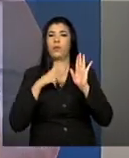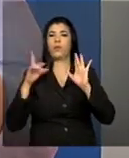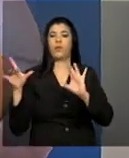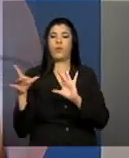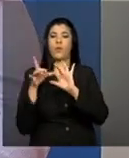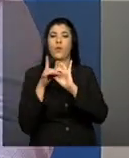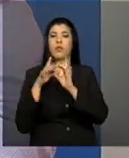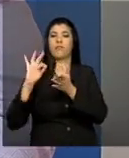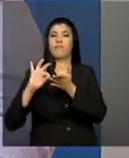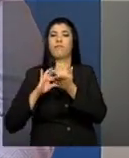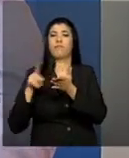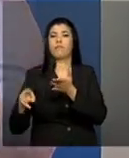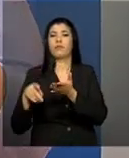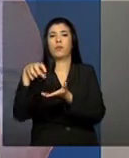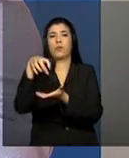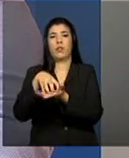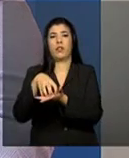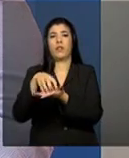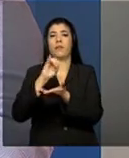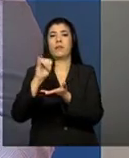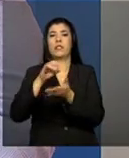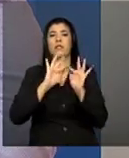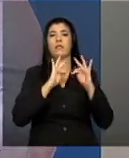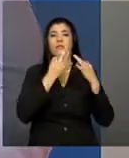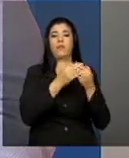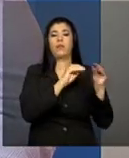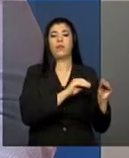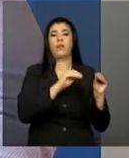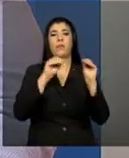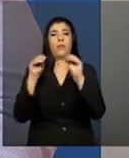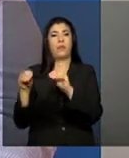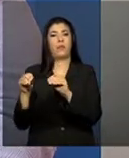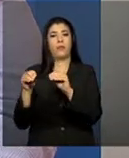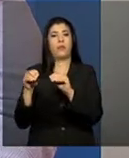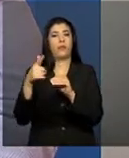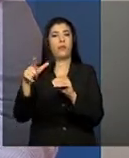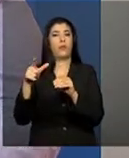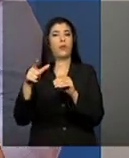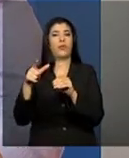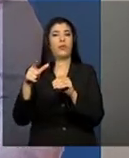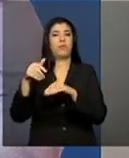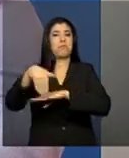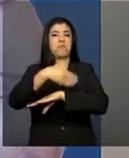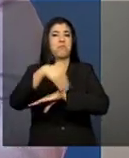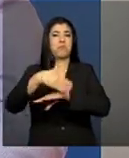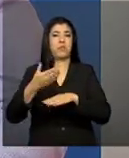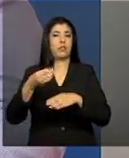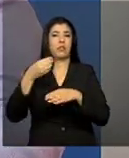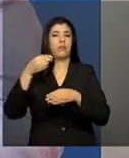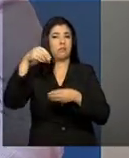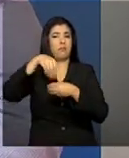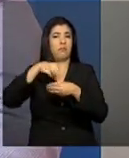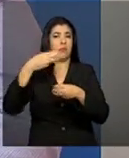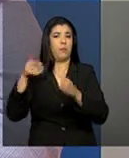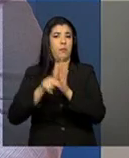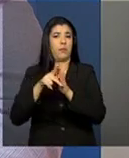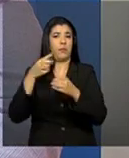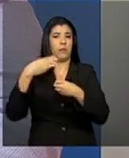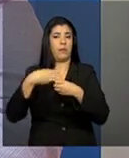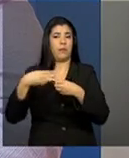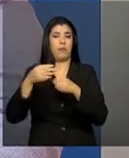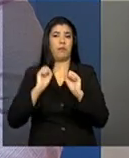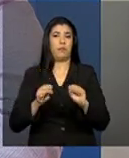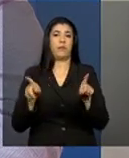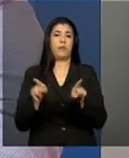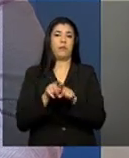porventura, a família muda para uma outra localidade dentro da cidade, quer dizer, existe essa possibilidade